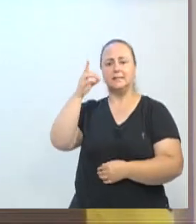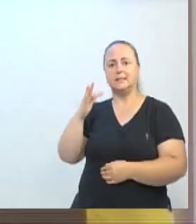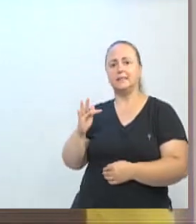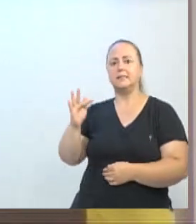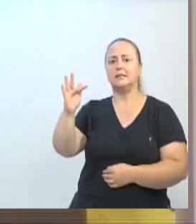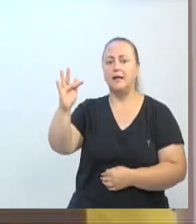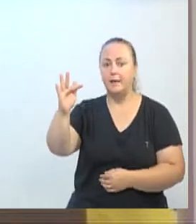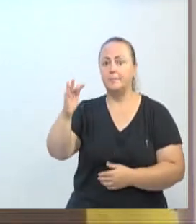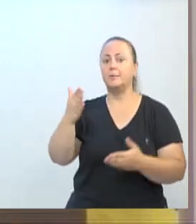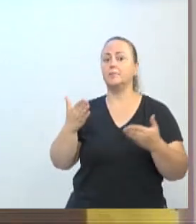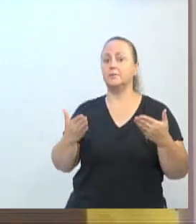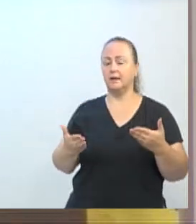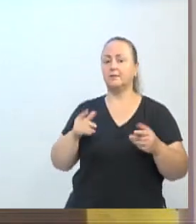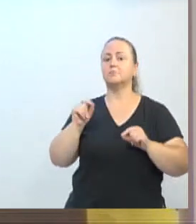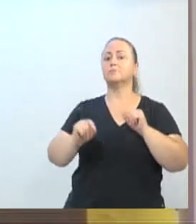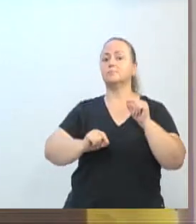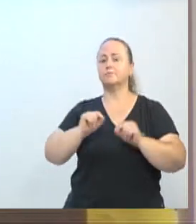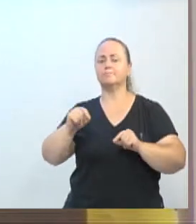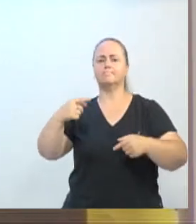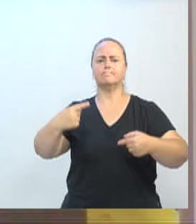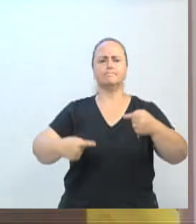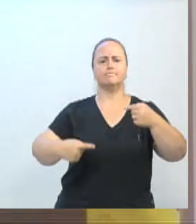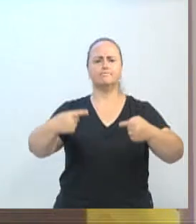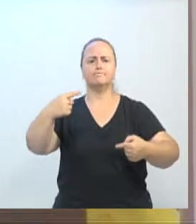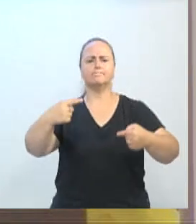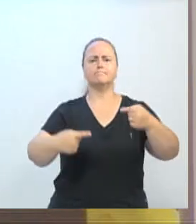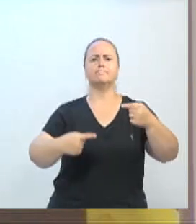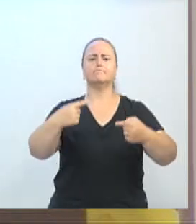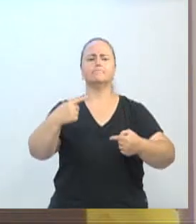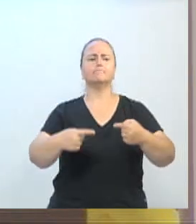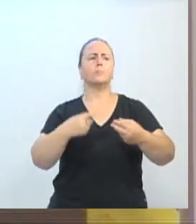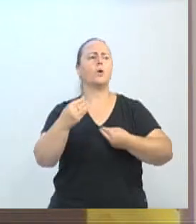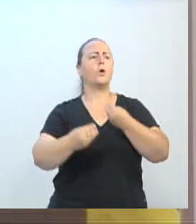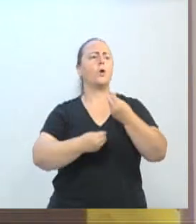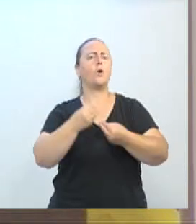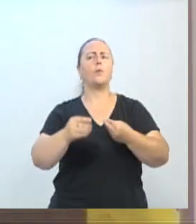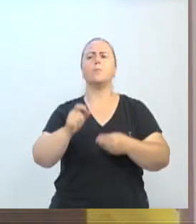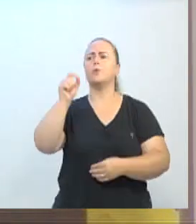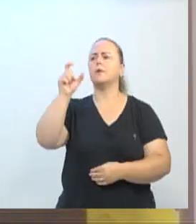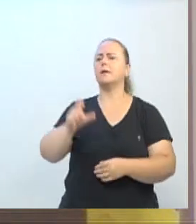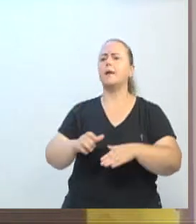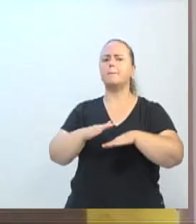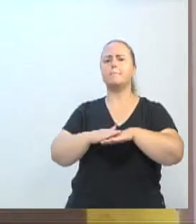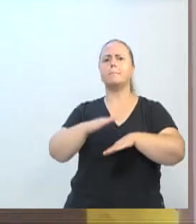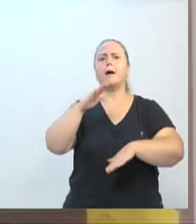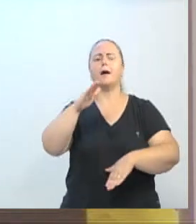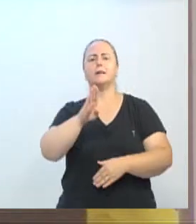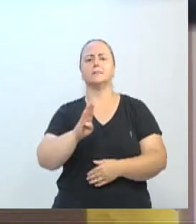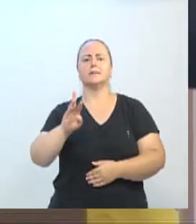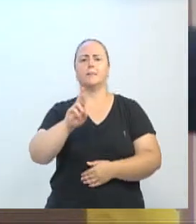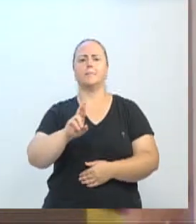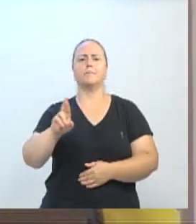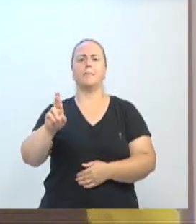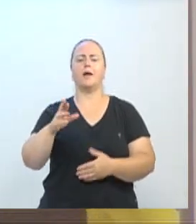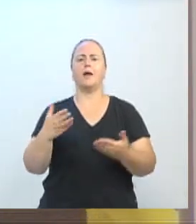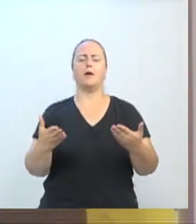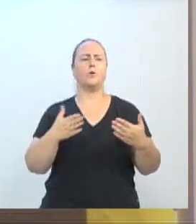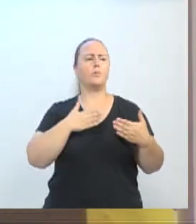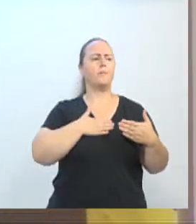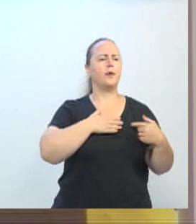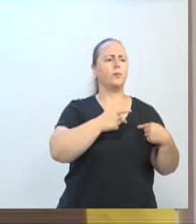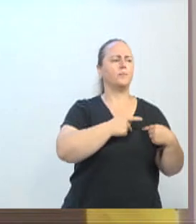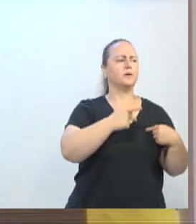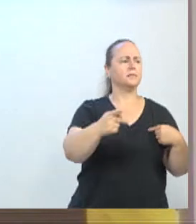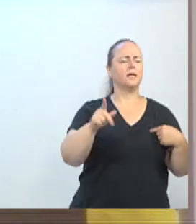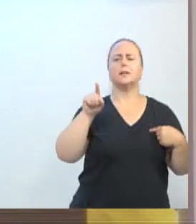representam estavam discutindo por quem fez mais para a BR-470. Se foi o meu presidente ou